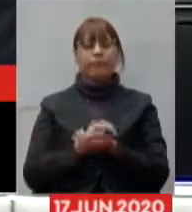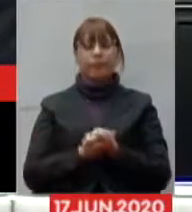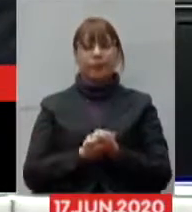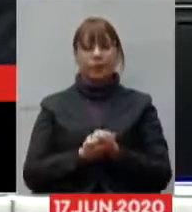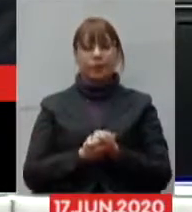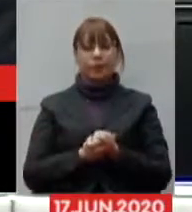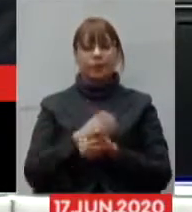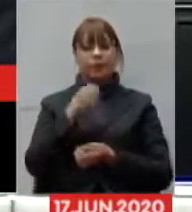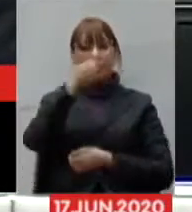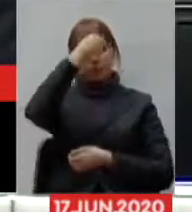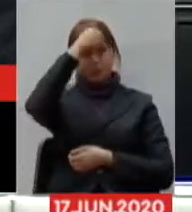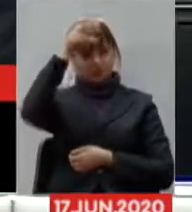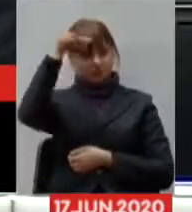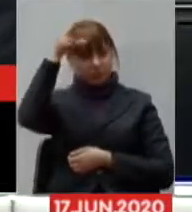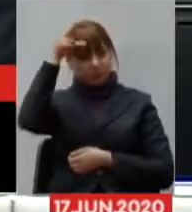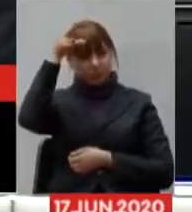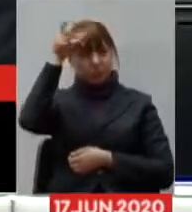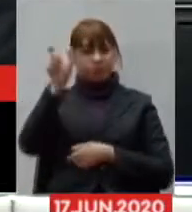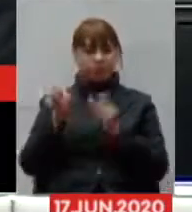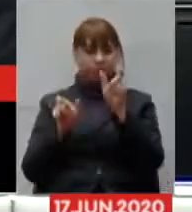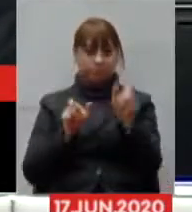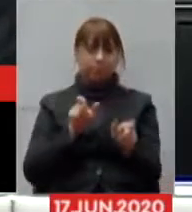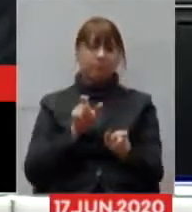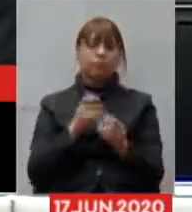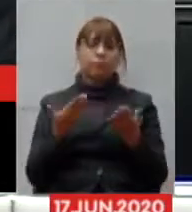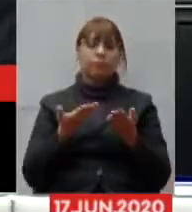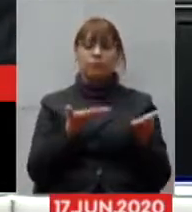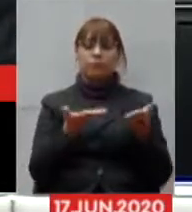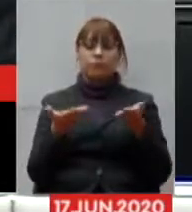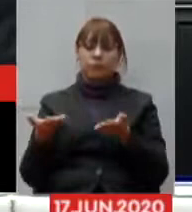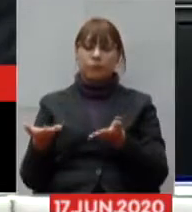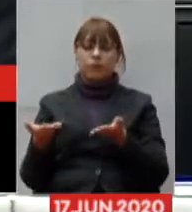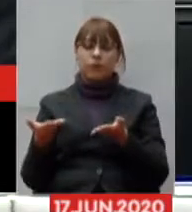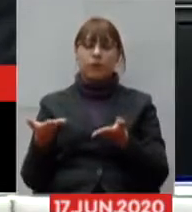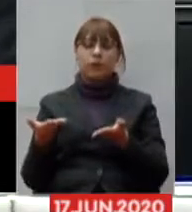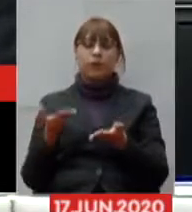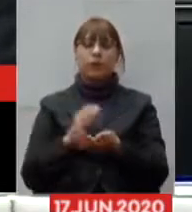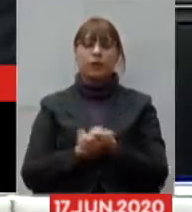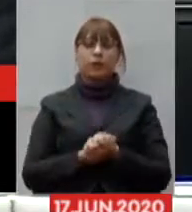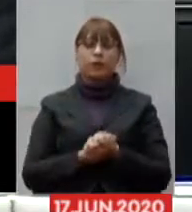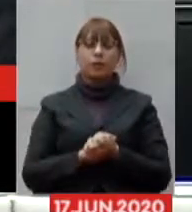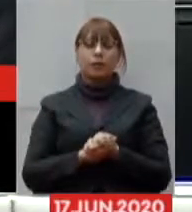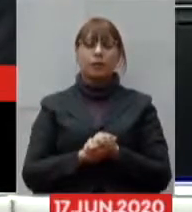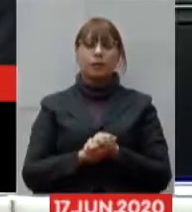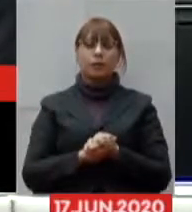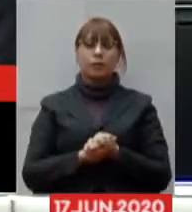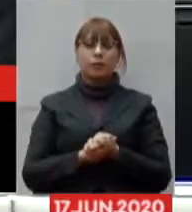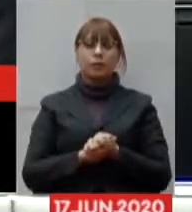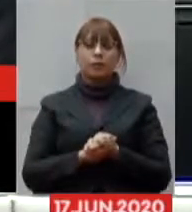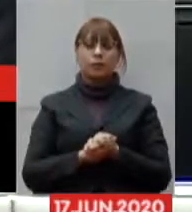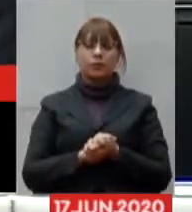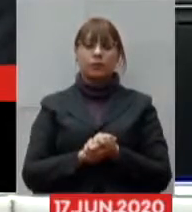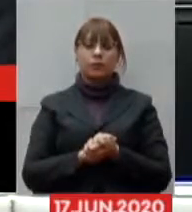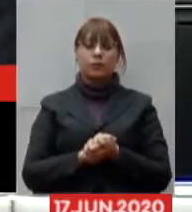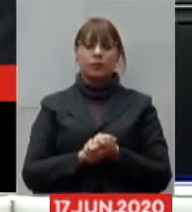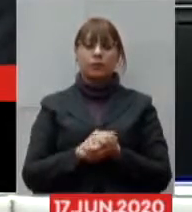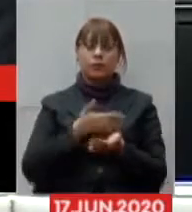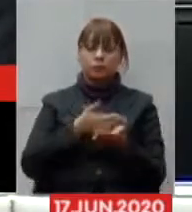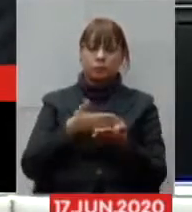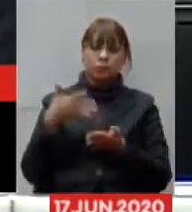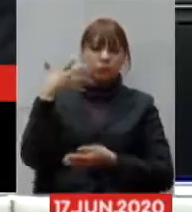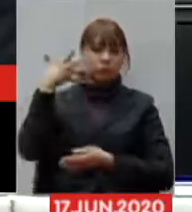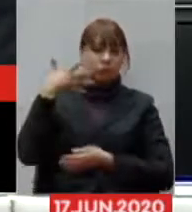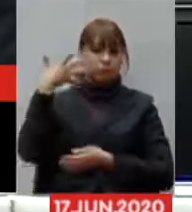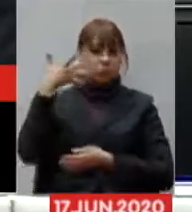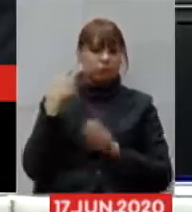prefeitos. Passaremos, nesse momento, a palavra para as suas considerações iniciais